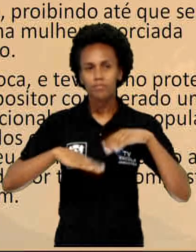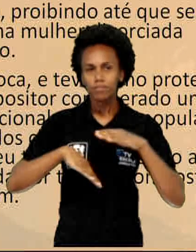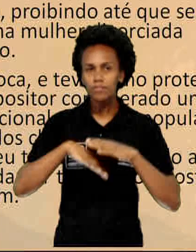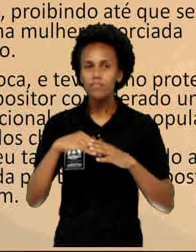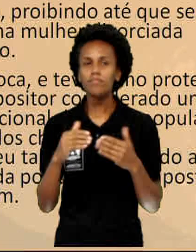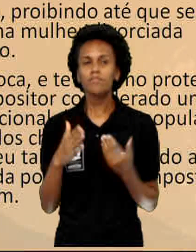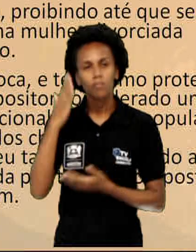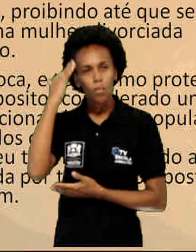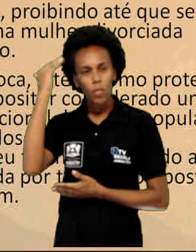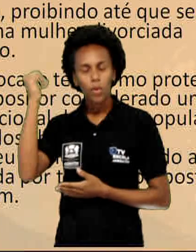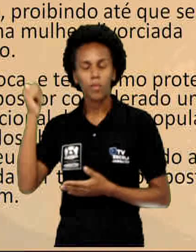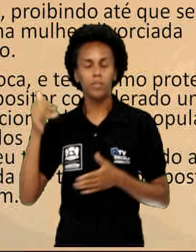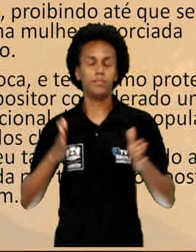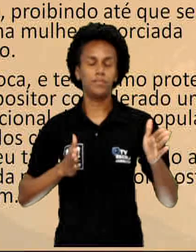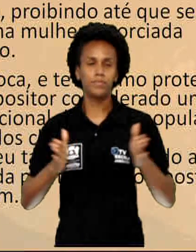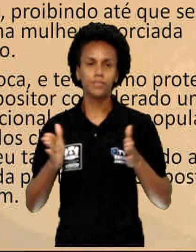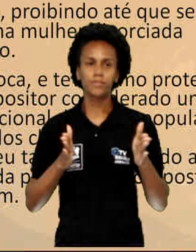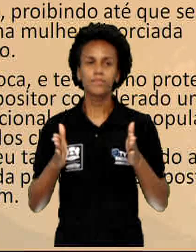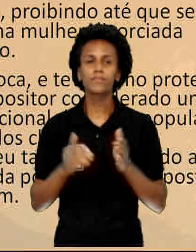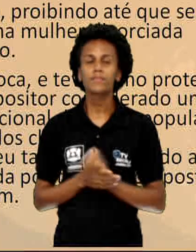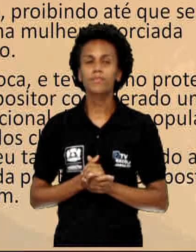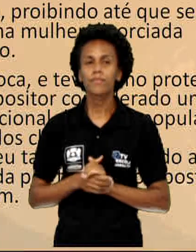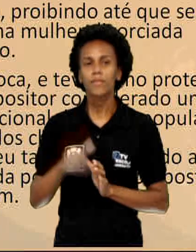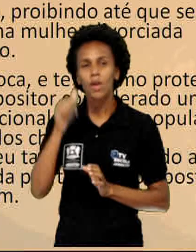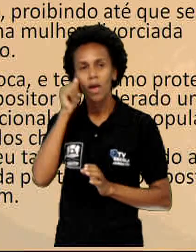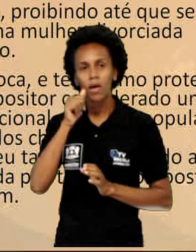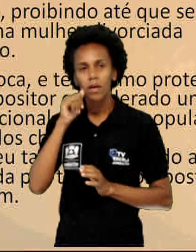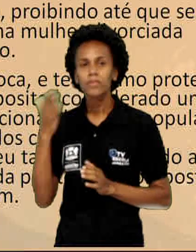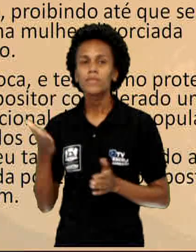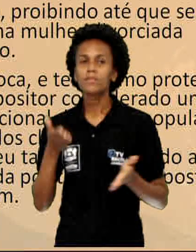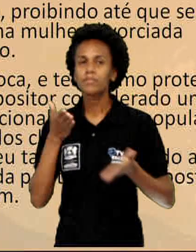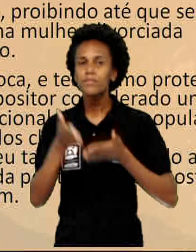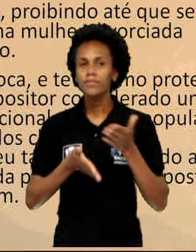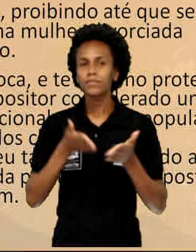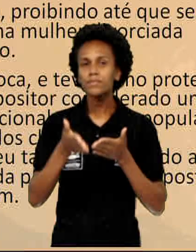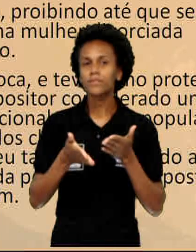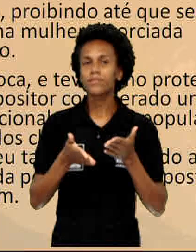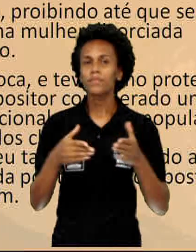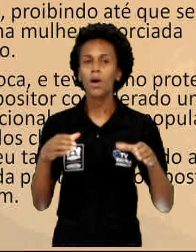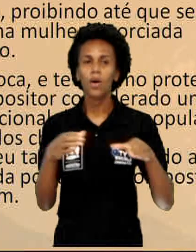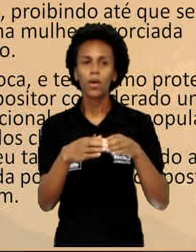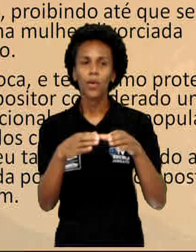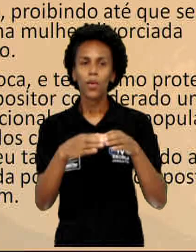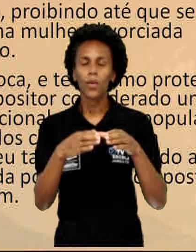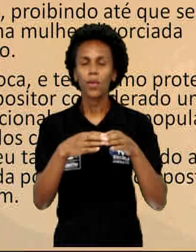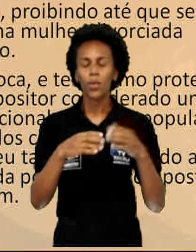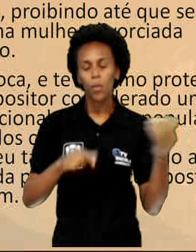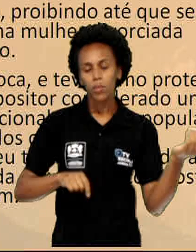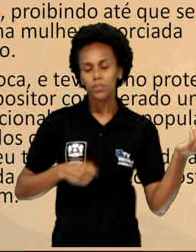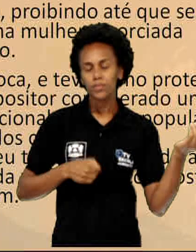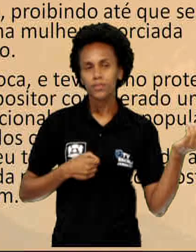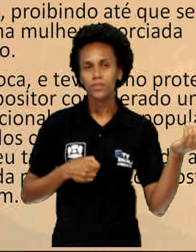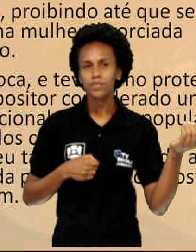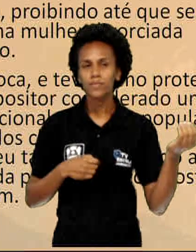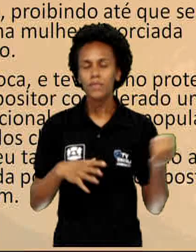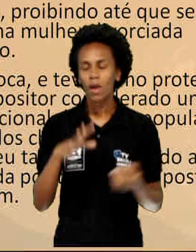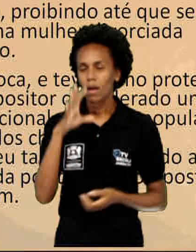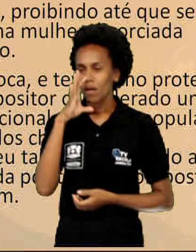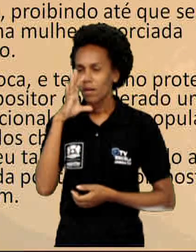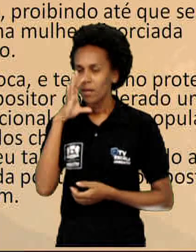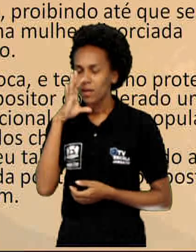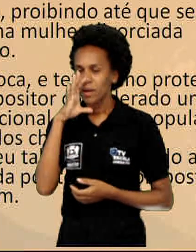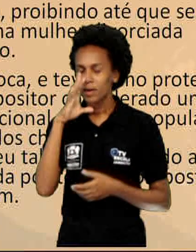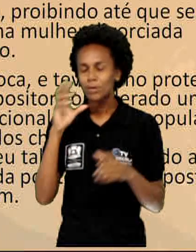Passou a frequentar o meio dos chorões, que a adoravam, respeitavam e admiravam seu